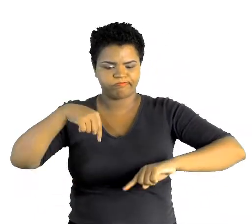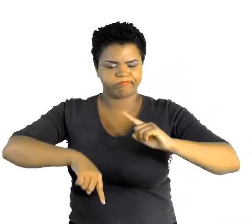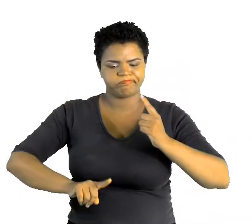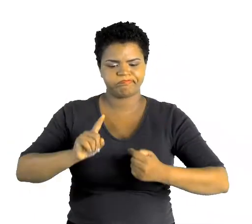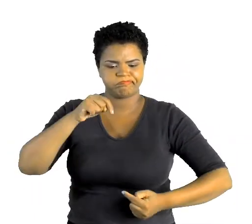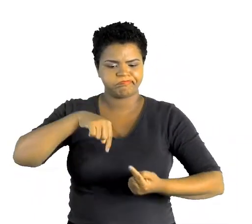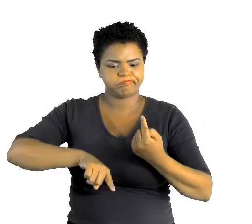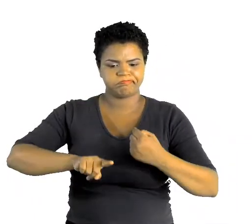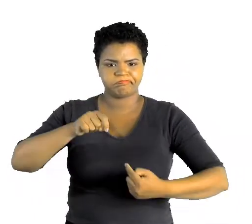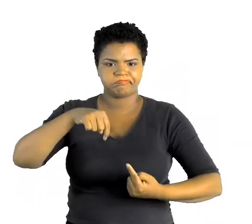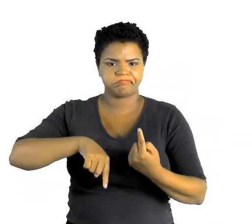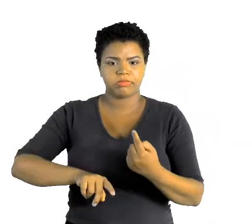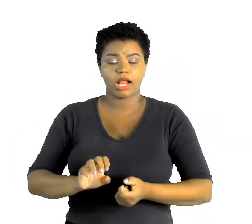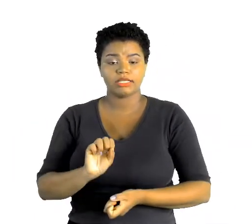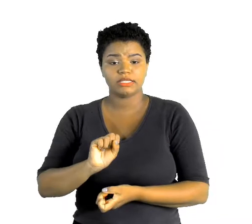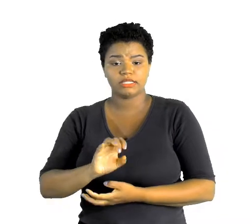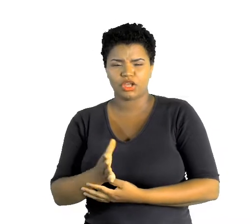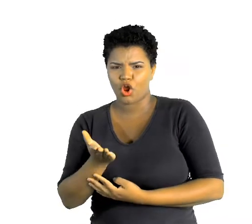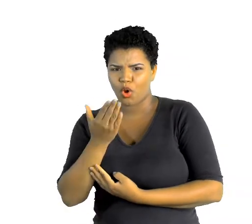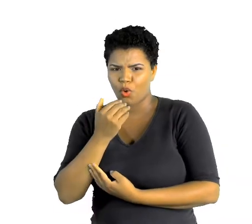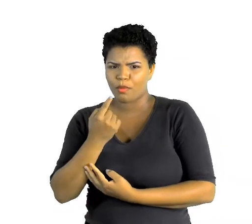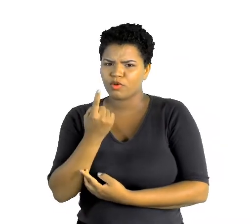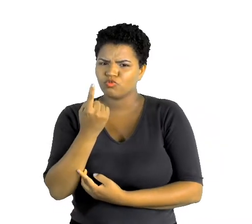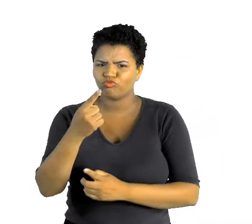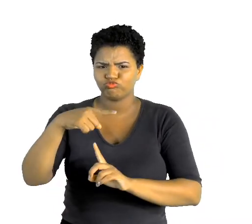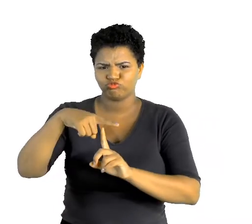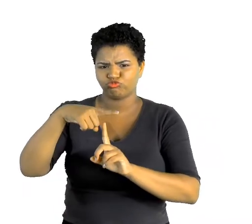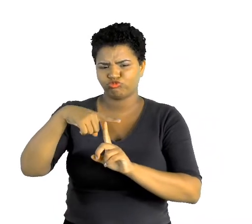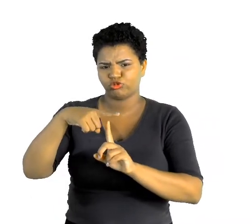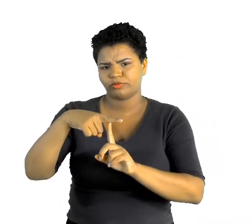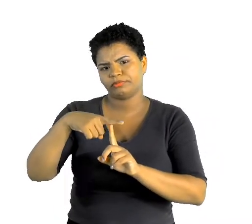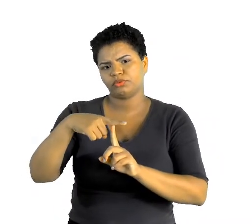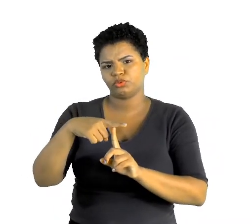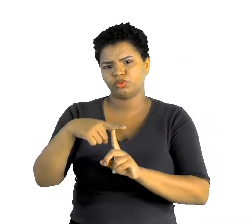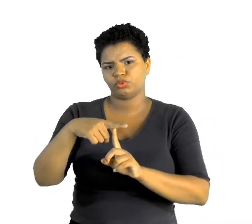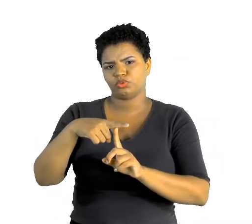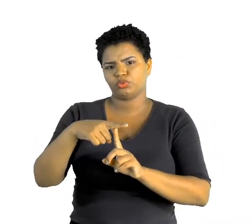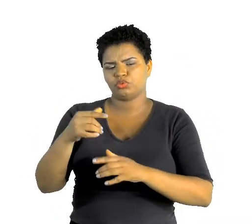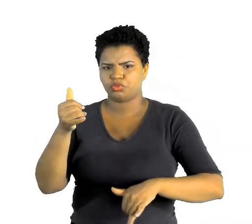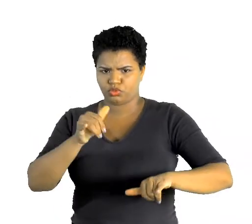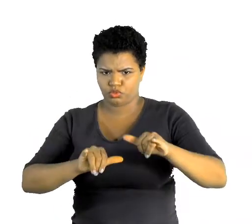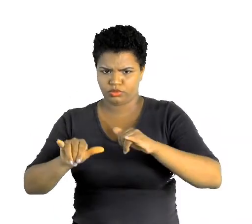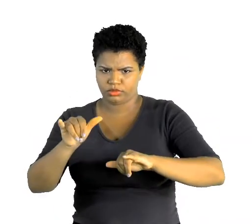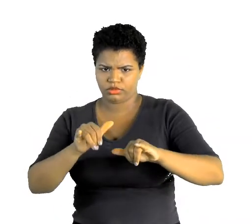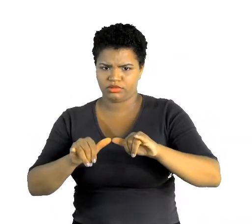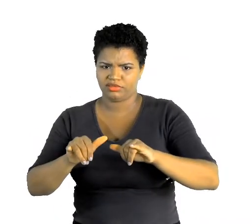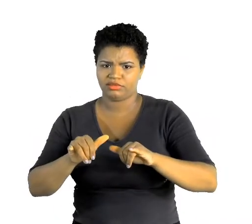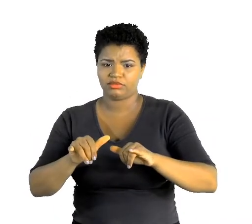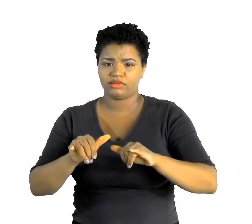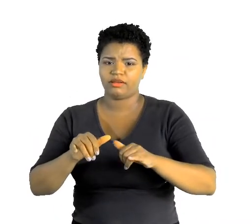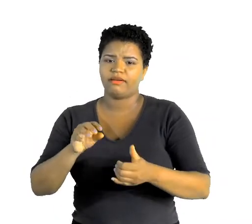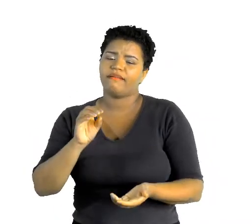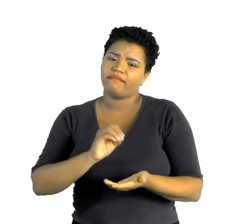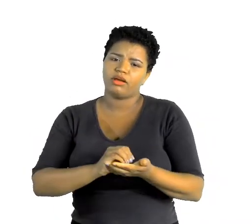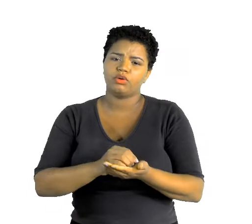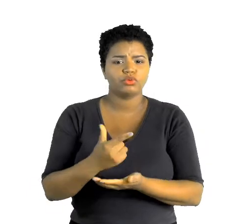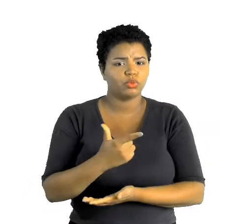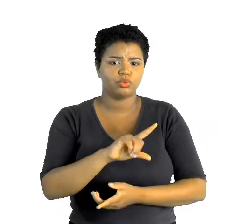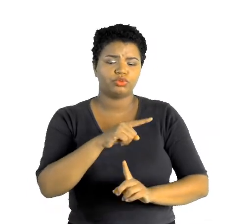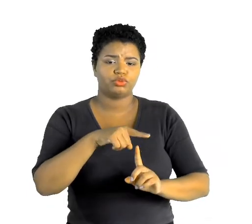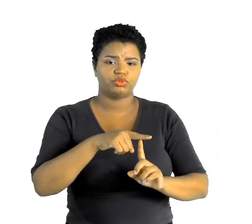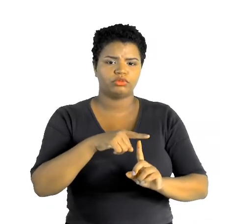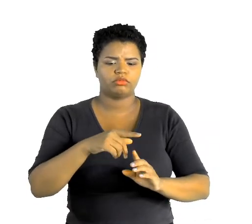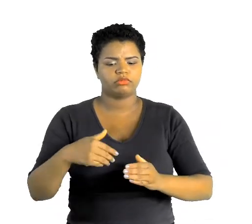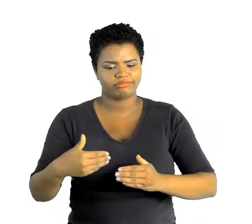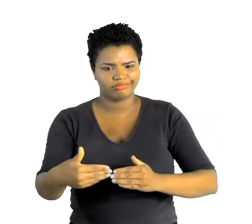um alimento que só tem um tipo de substância, vai faltar outro tipo. E nós vamos ver isso um pouquinho